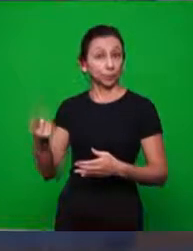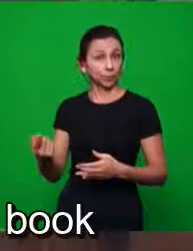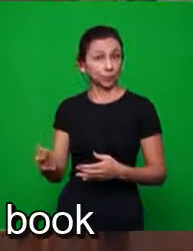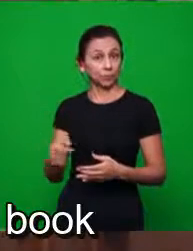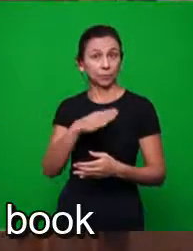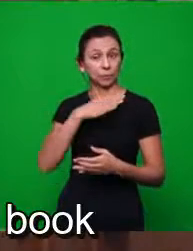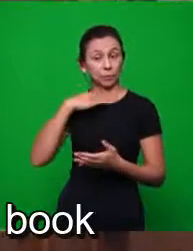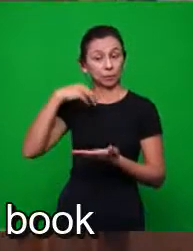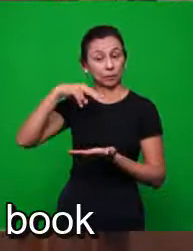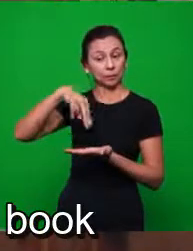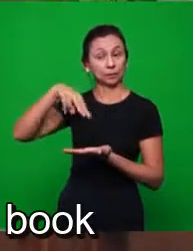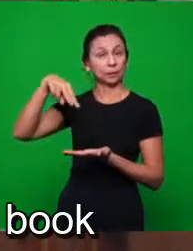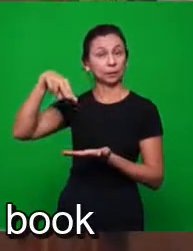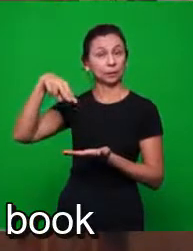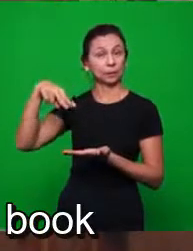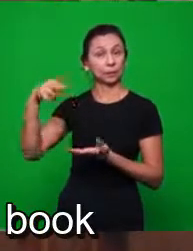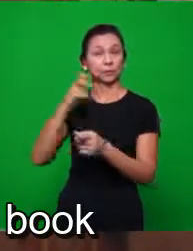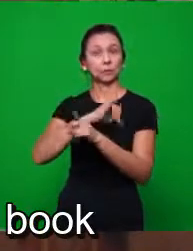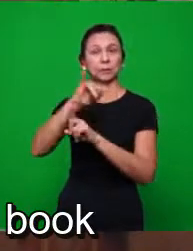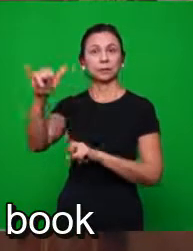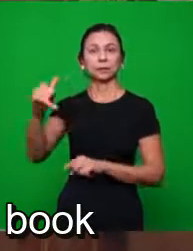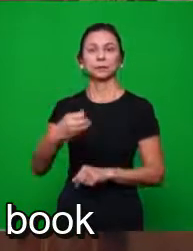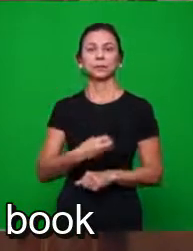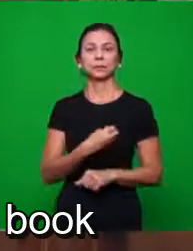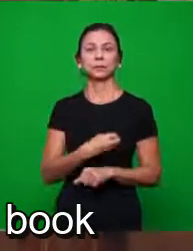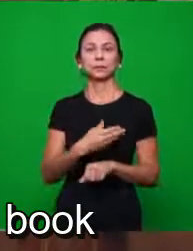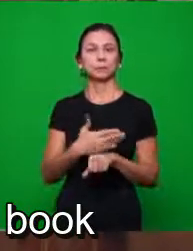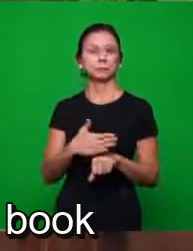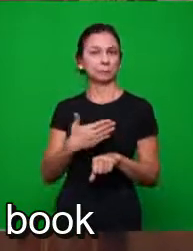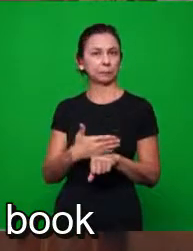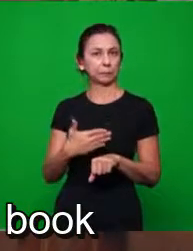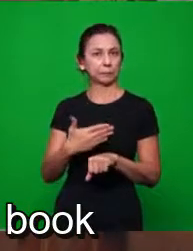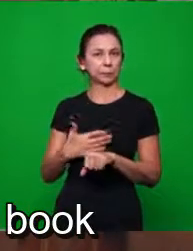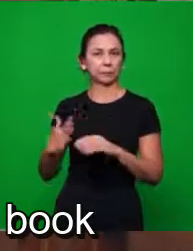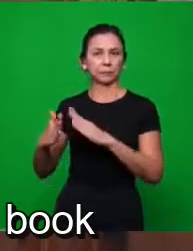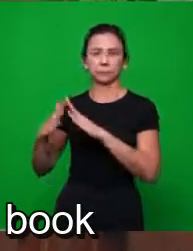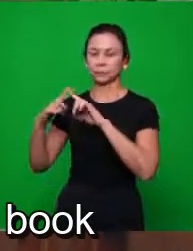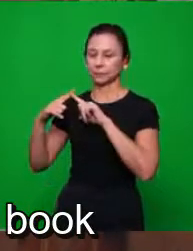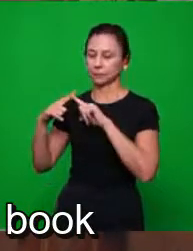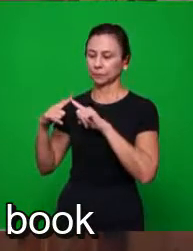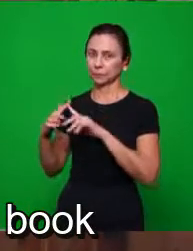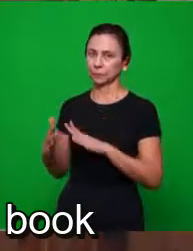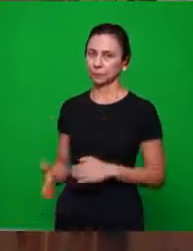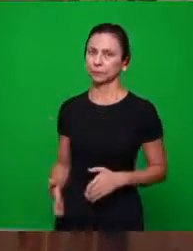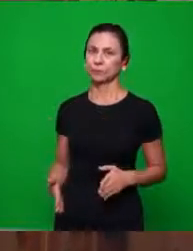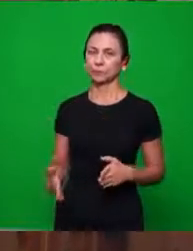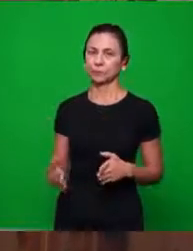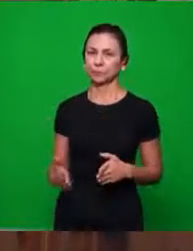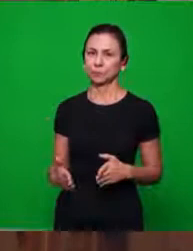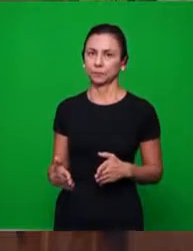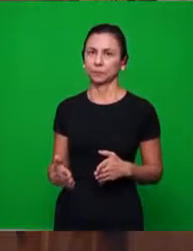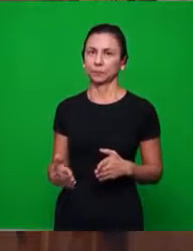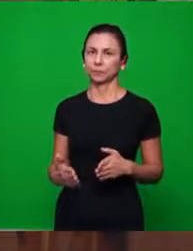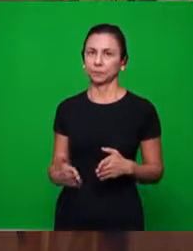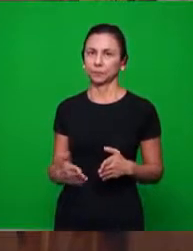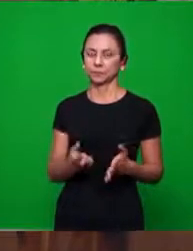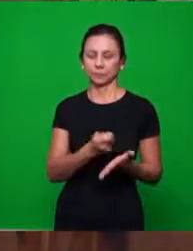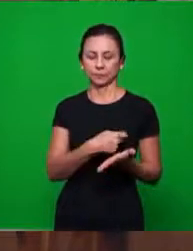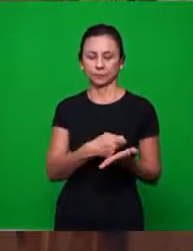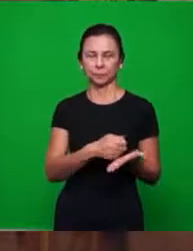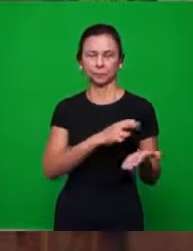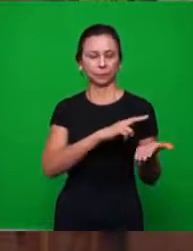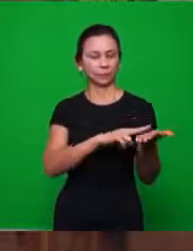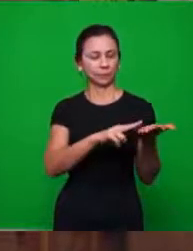agora é a profecia vivida pela igreja descrita no livro em cada carta.